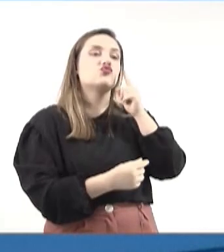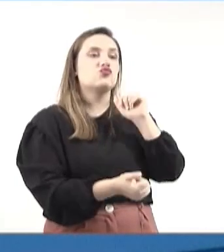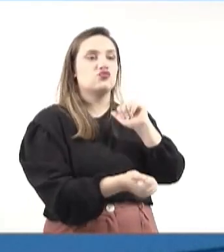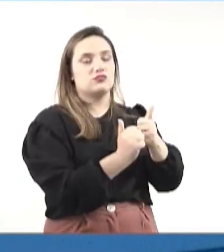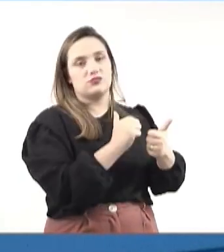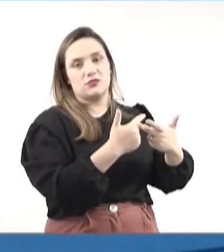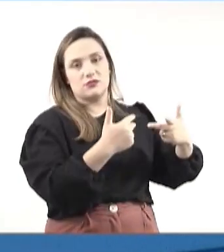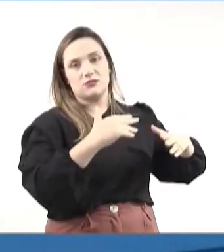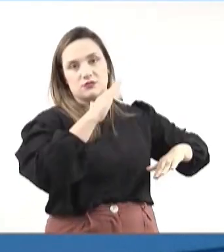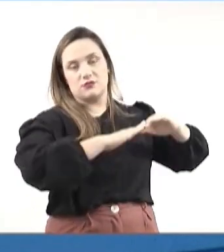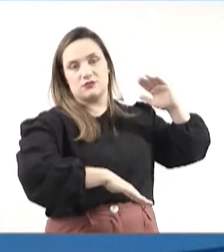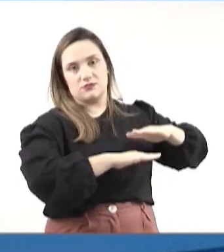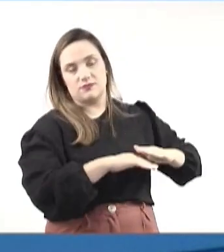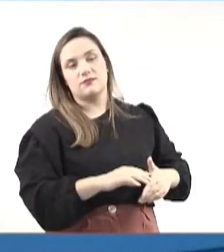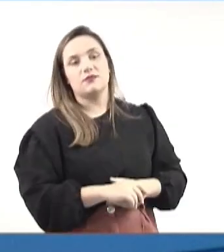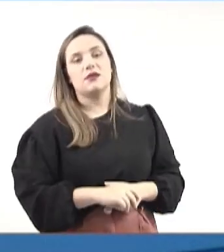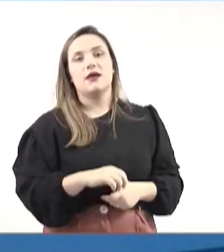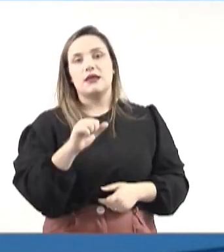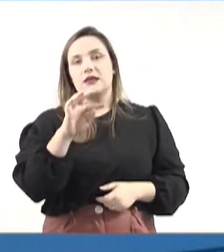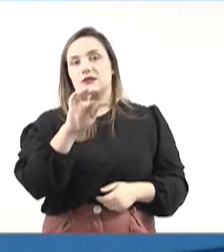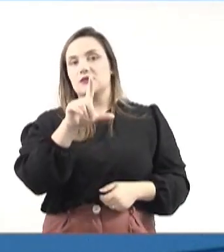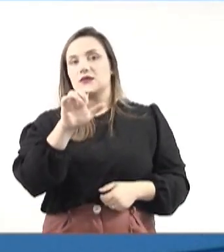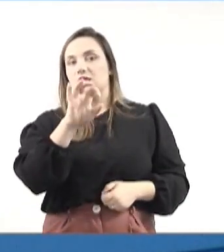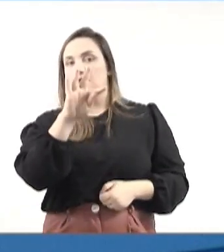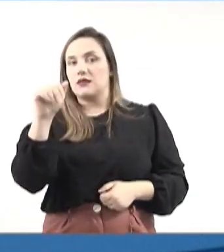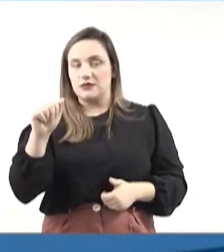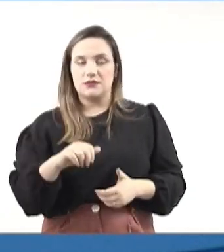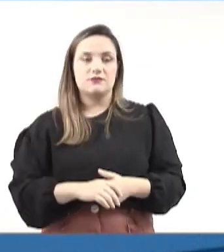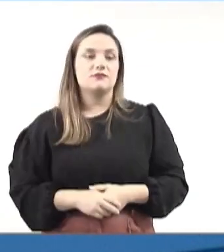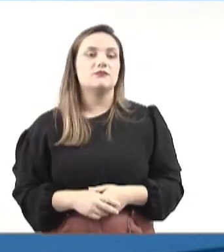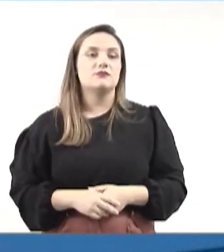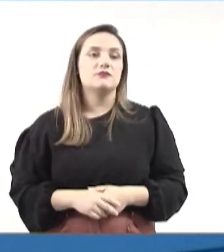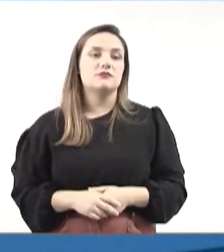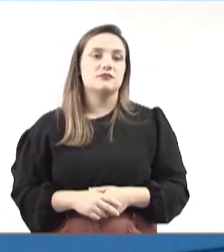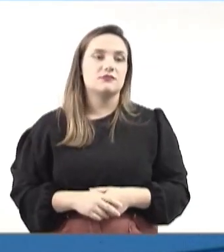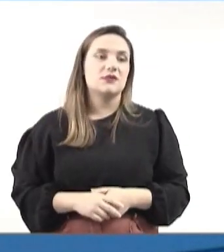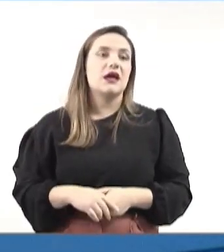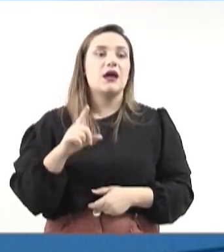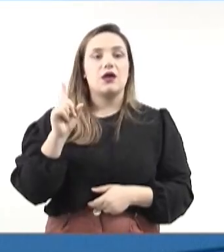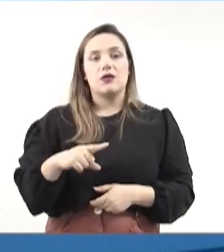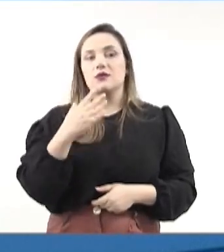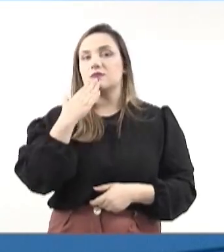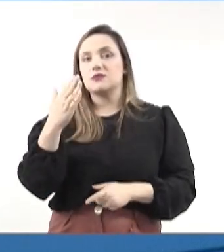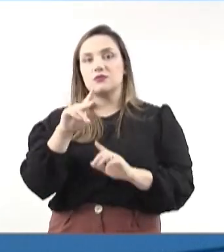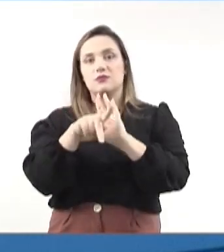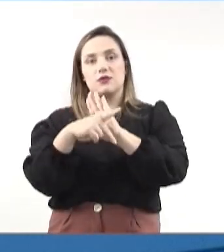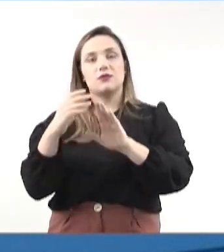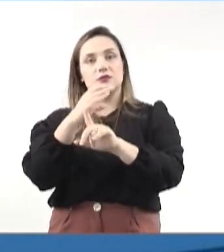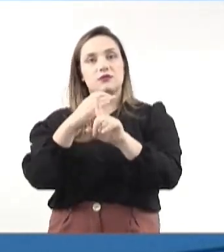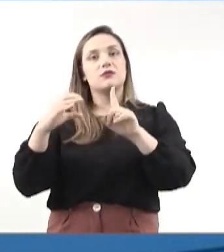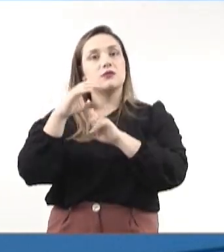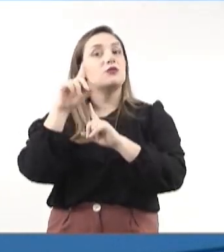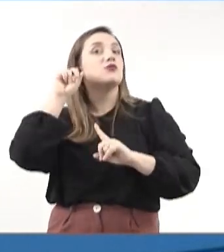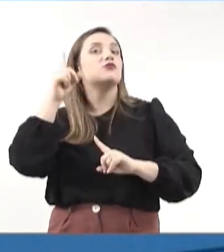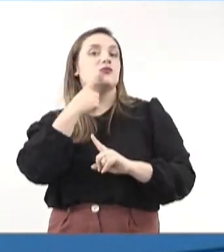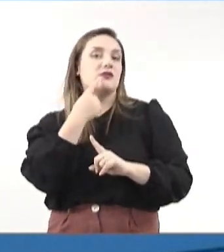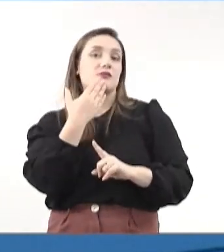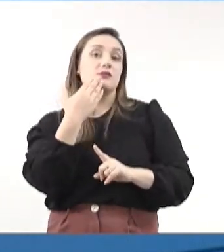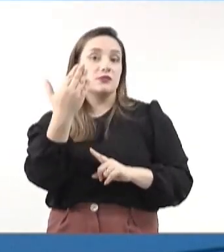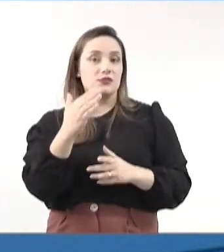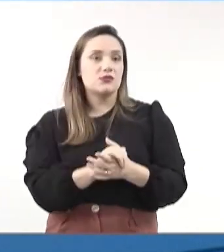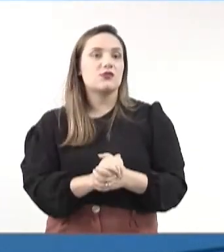nós sabemos que é uma demanda da comunidade surda